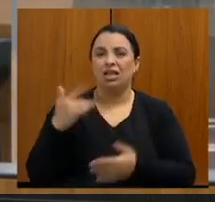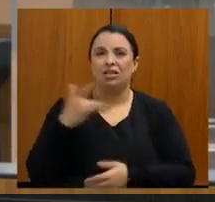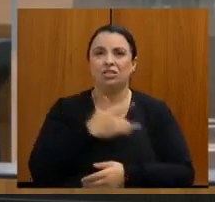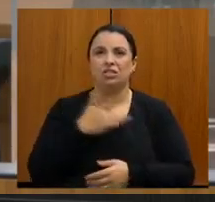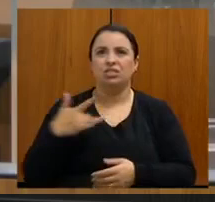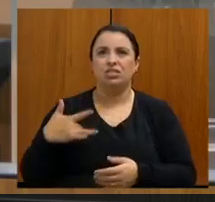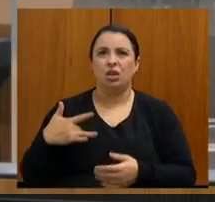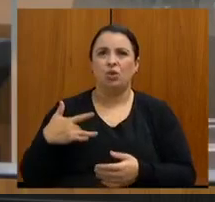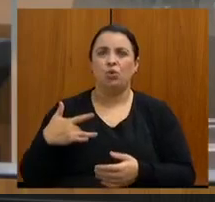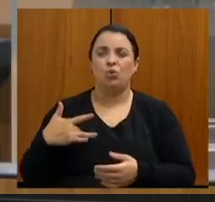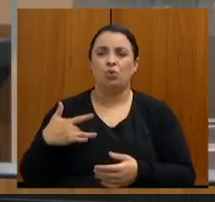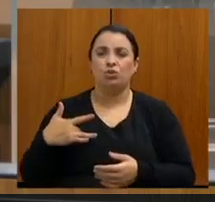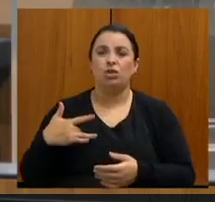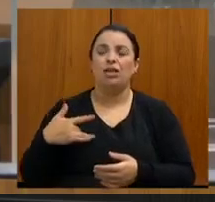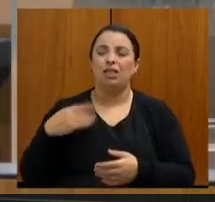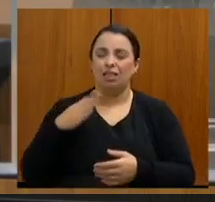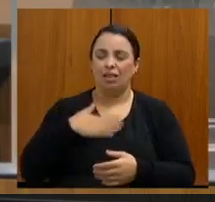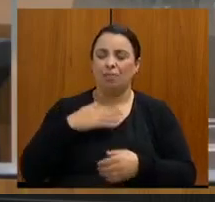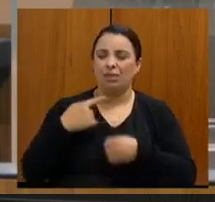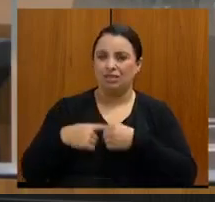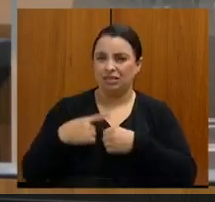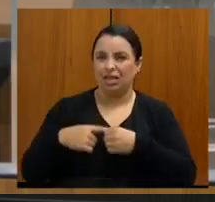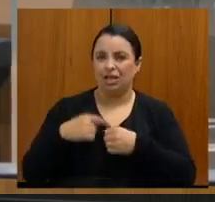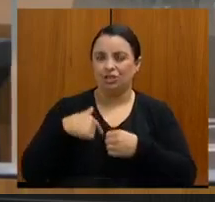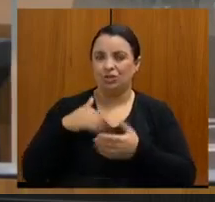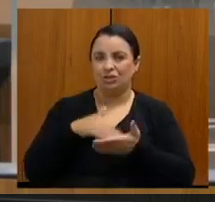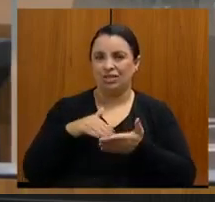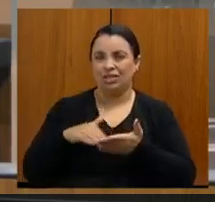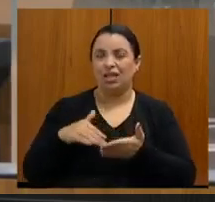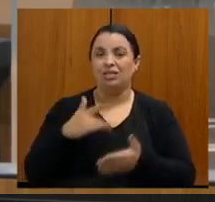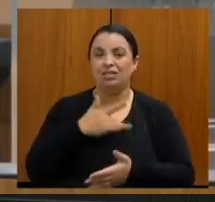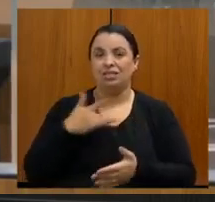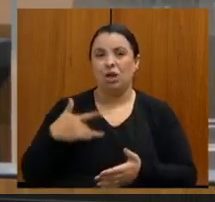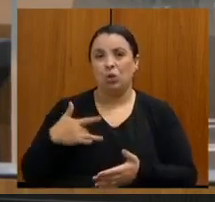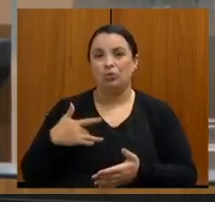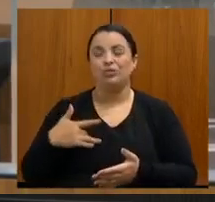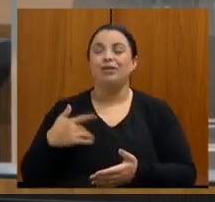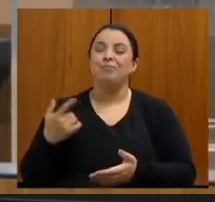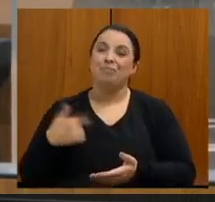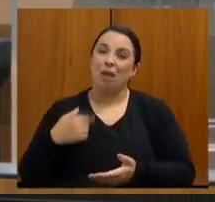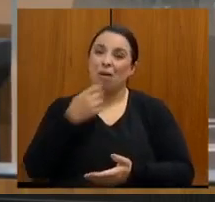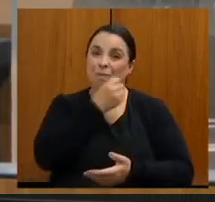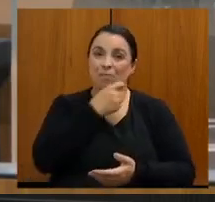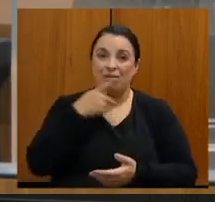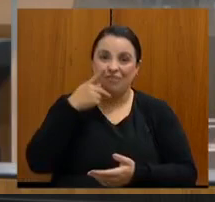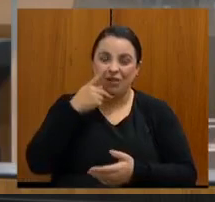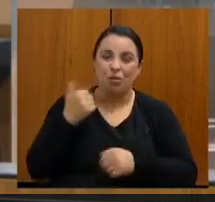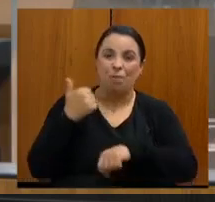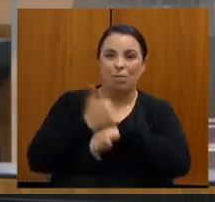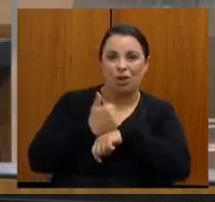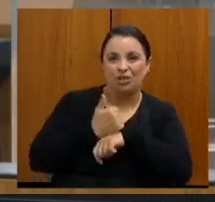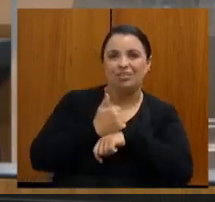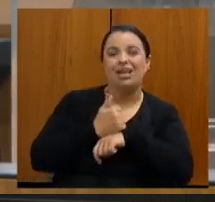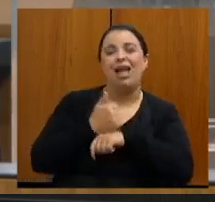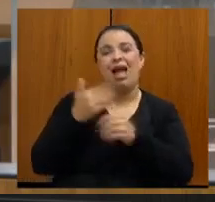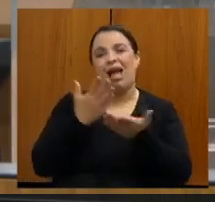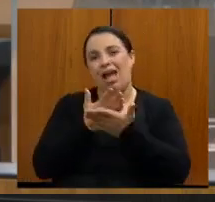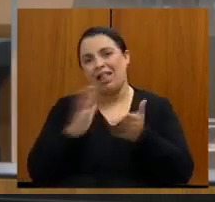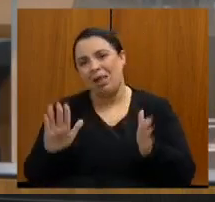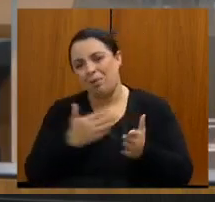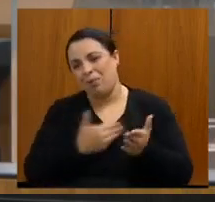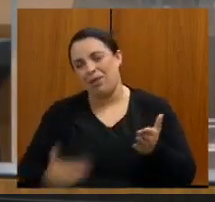há 20 anos no meu município, entra prefeito, sai prefeito, estou lá, não sei se eu sou bom ou se vocês me aceitam,